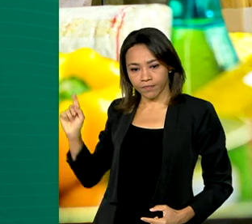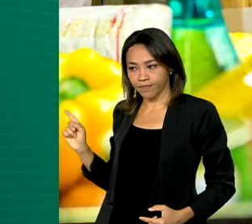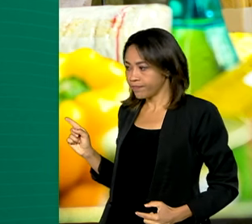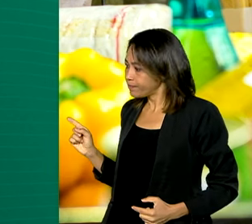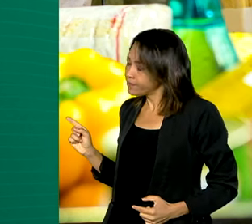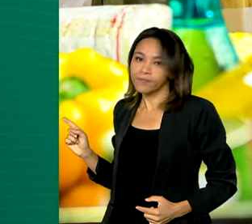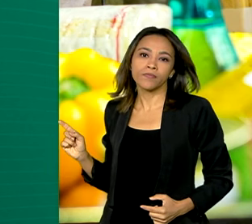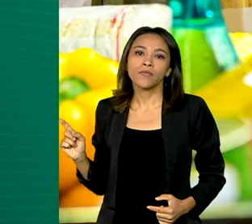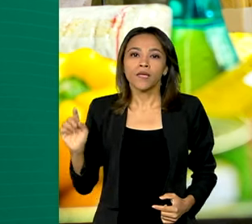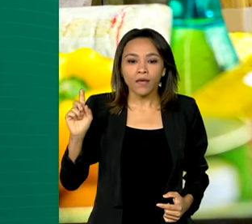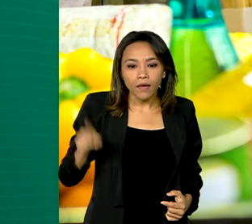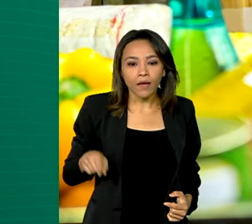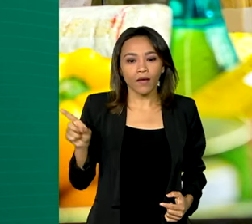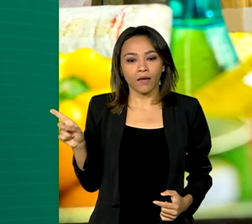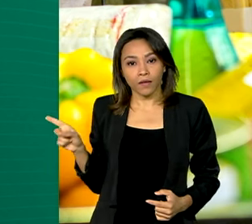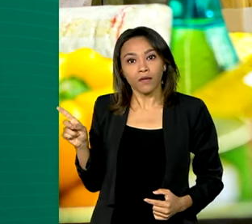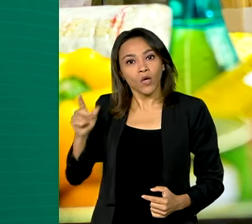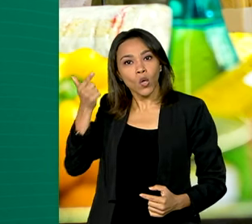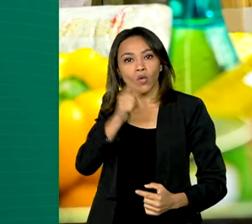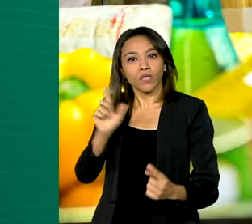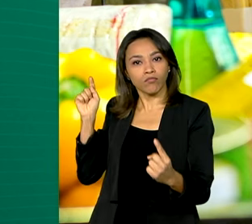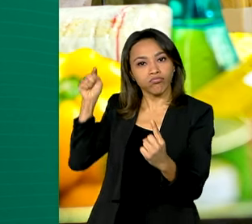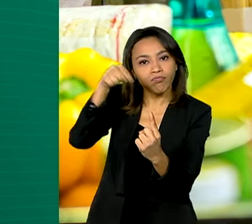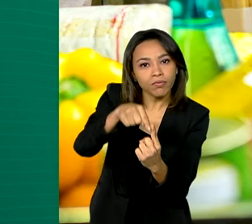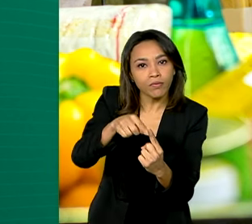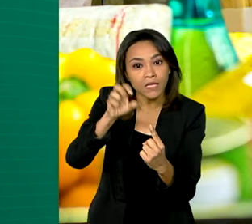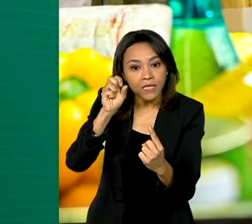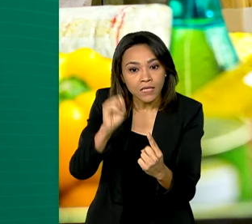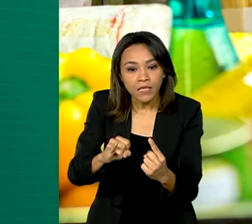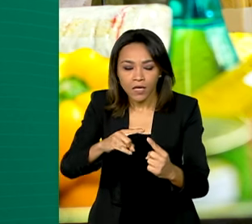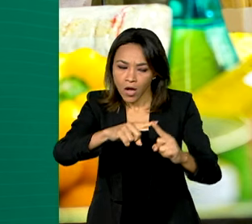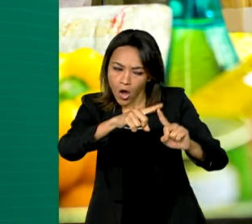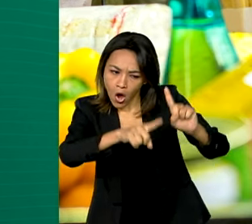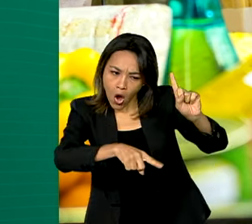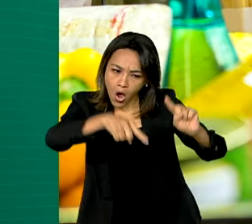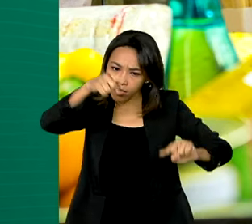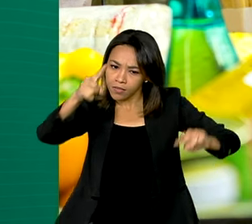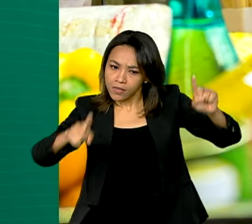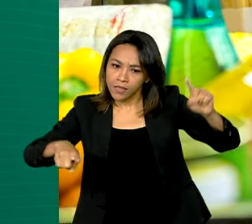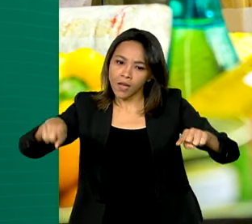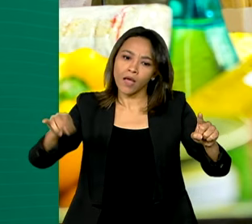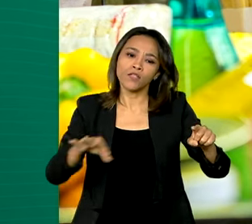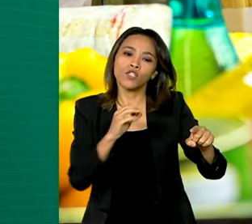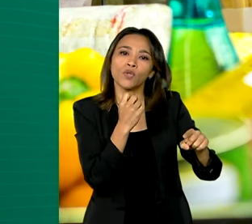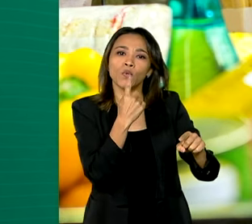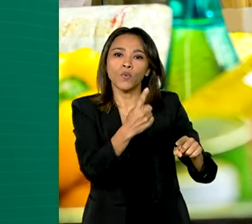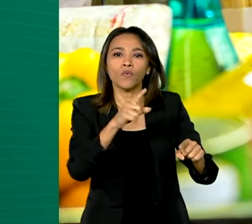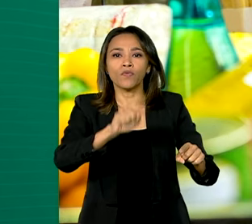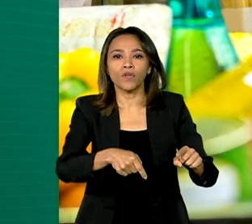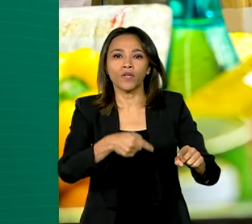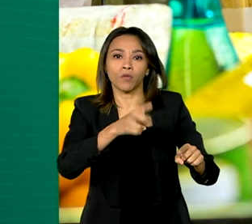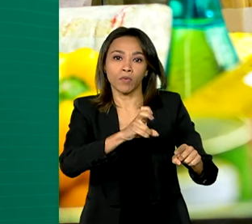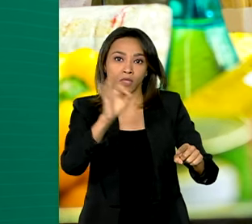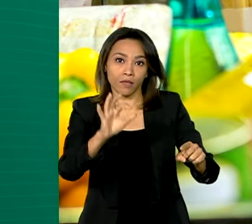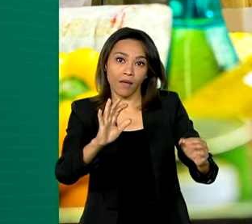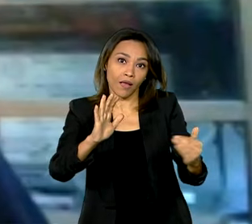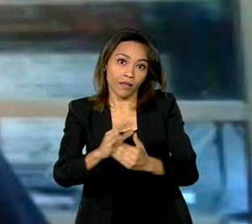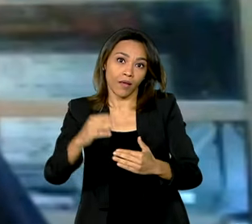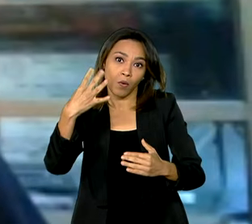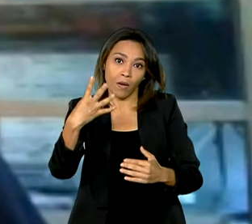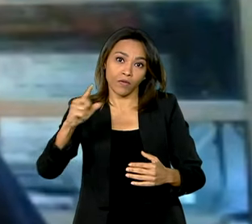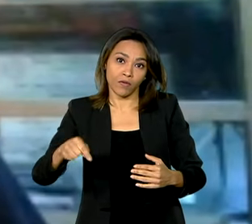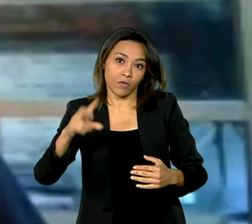considerada formalmente cumprida se o índice oscilar entre 1,5% e 4,5%.